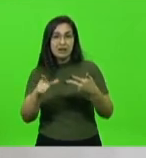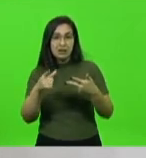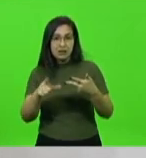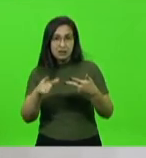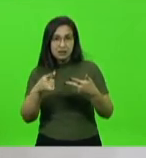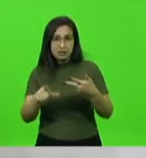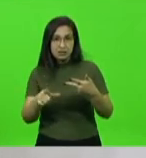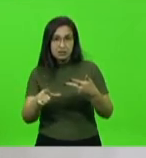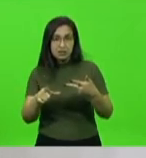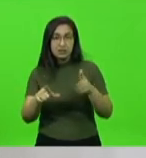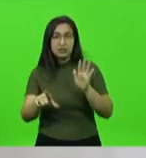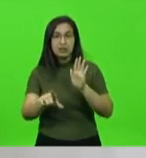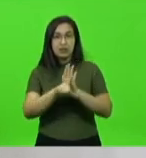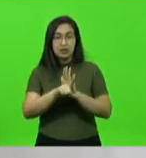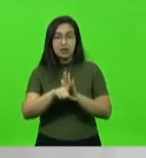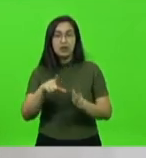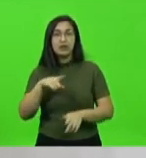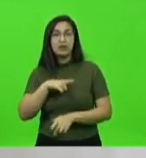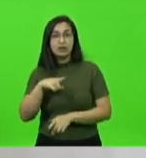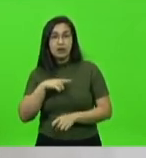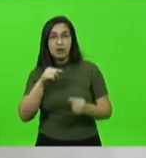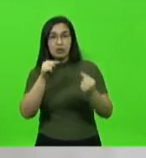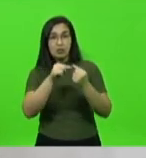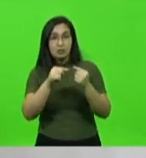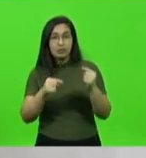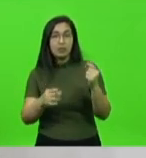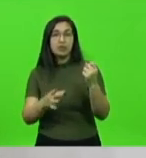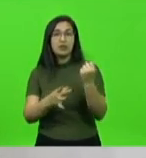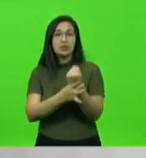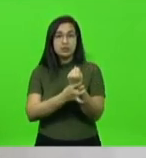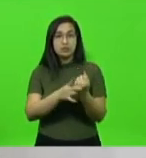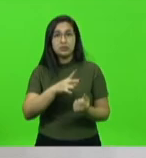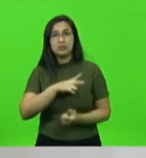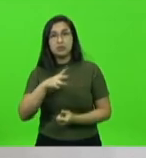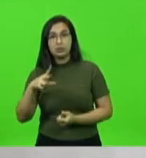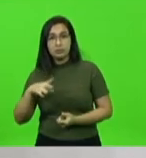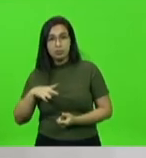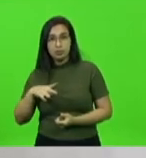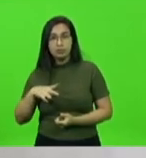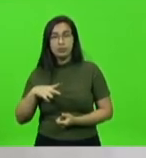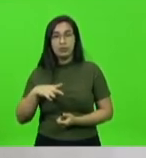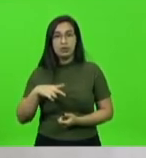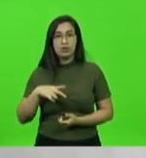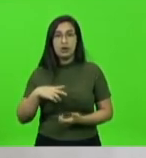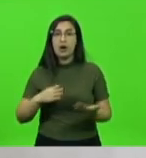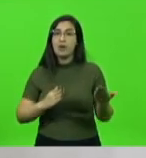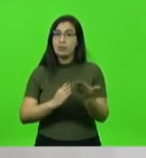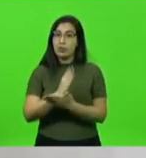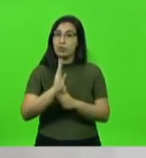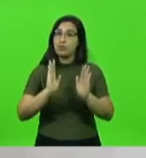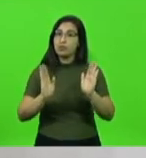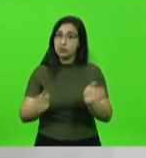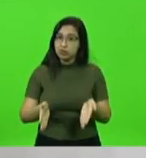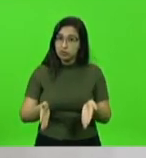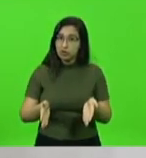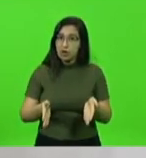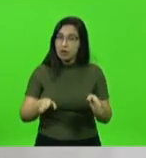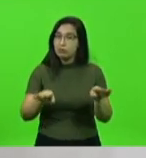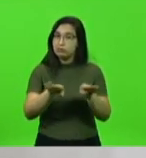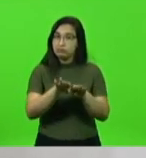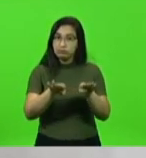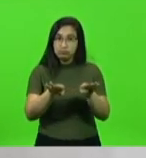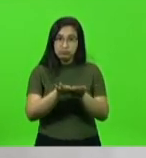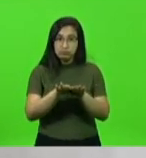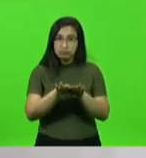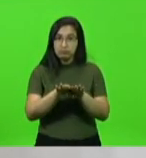existe nas carreiras da segurança pública. Ou seja, essa Casa acabou de aprovar aqui, na mesma linha que